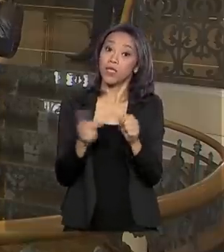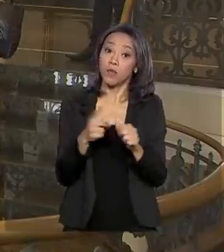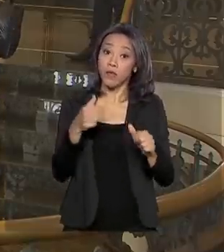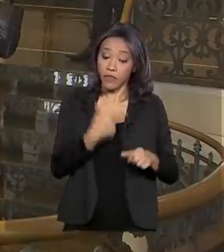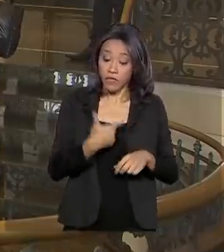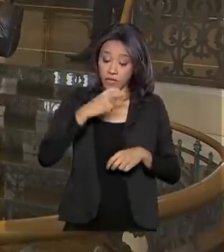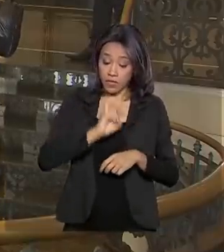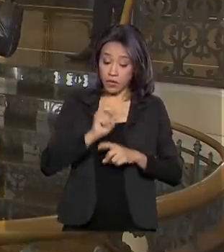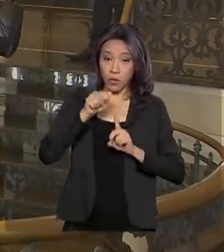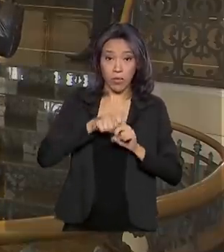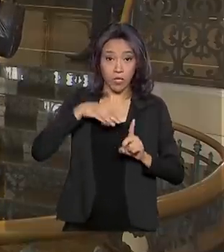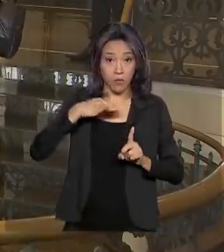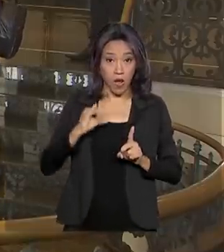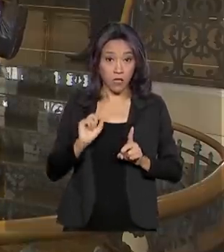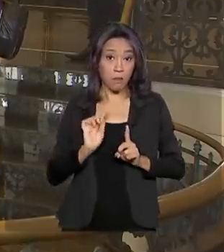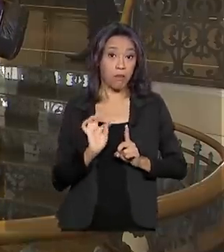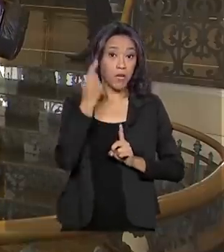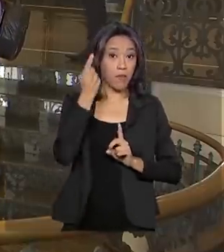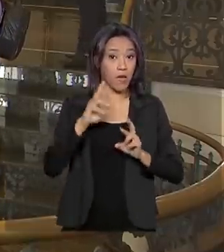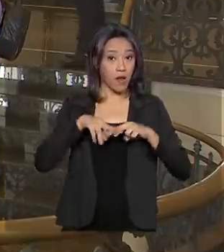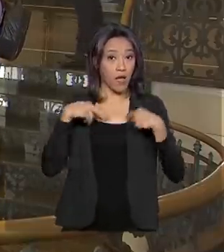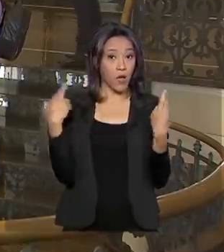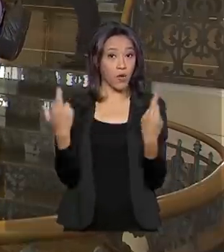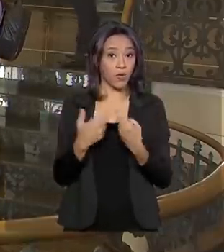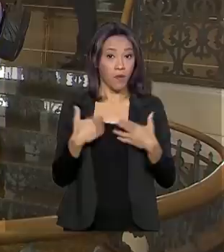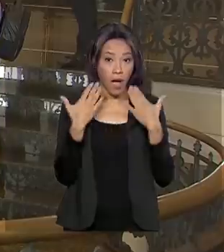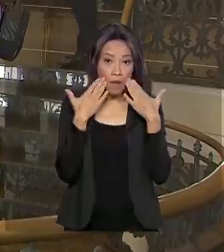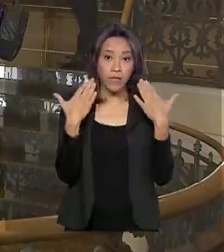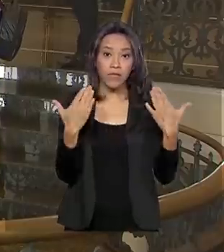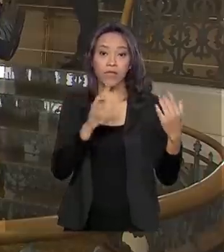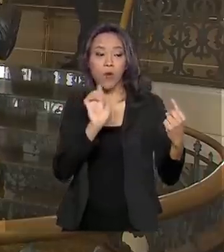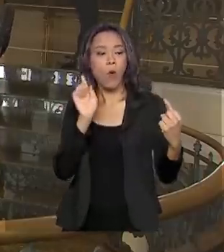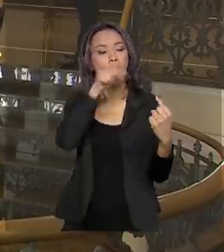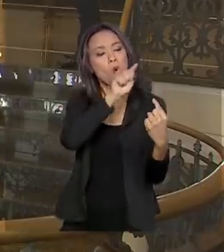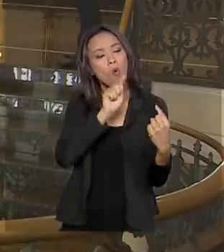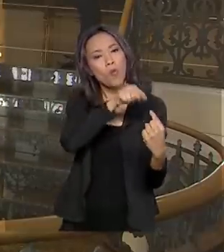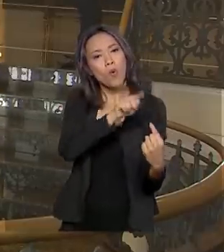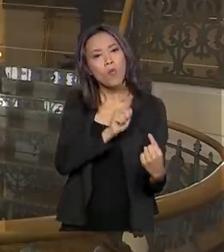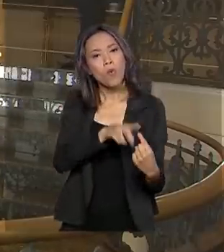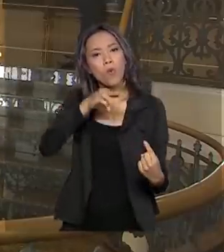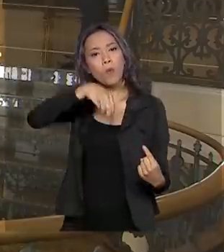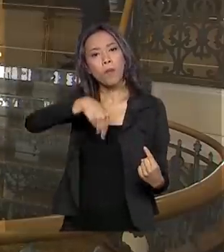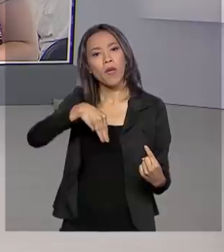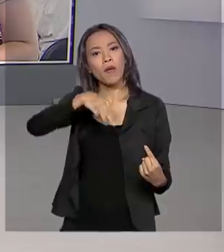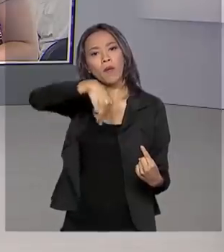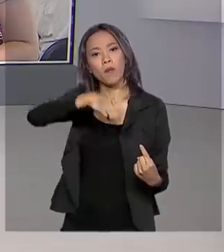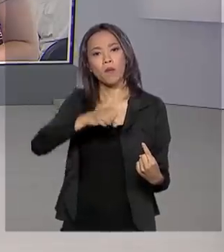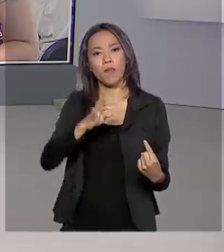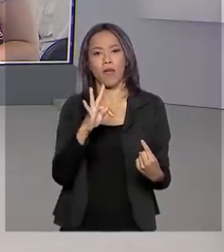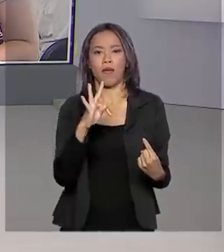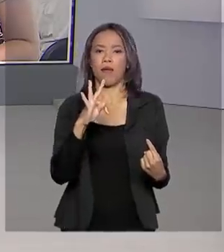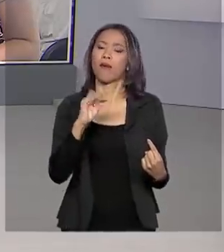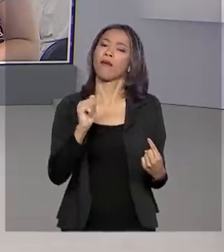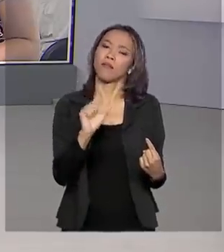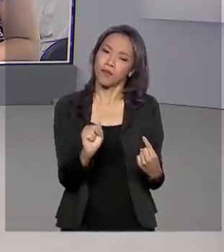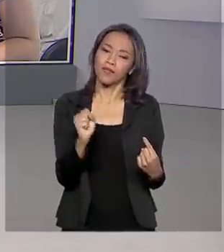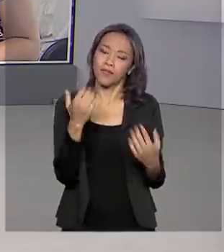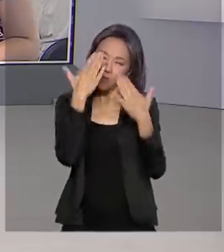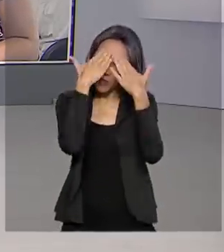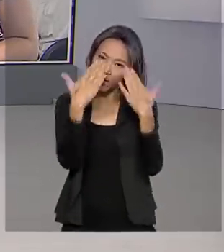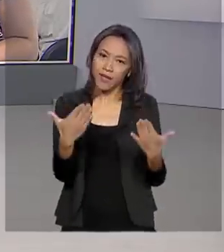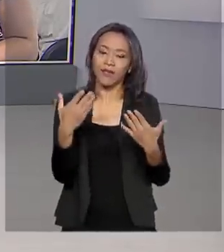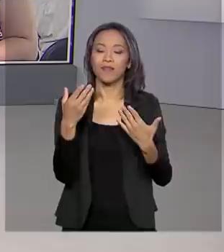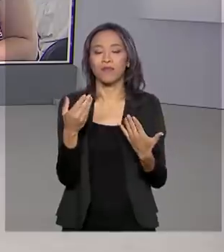da Amazônia Legal com a apresentação das suas metas. Voltamos com você, Renata. Obrigada, Cláudia, pelas suas informações.